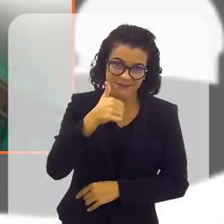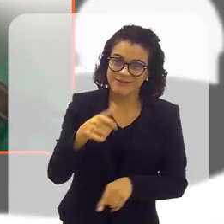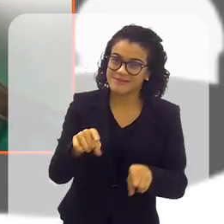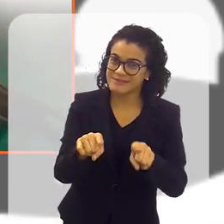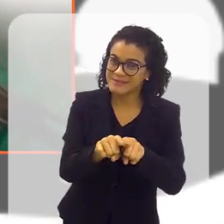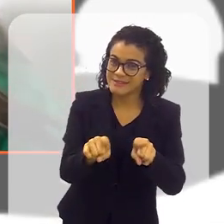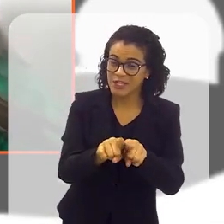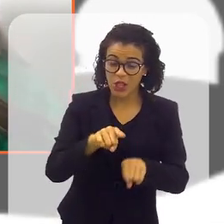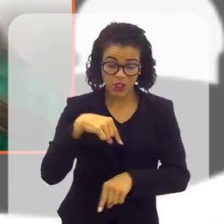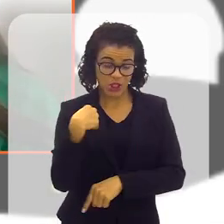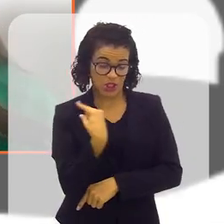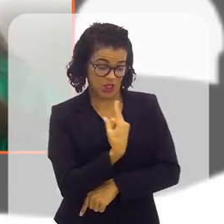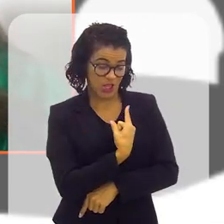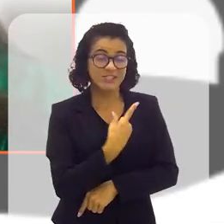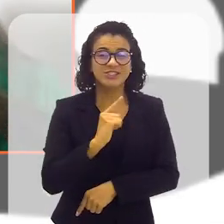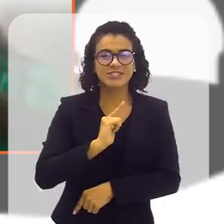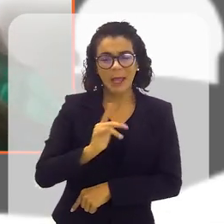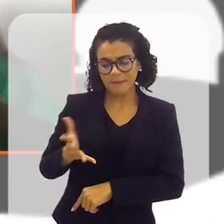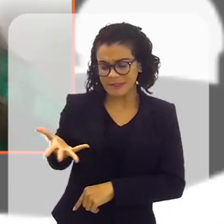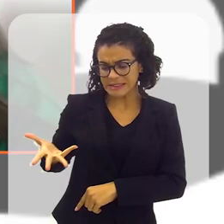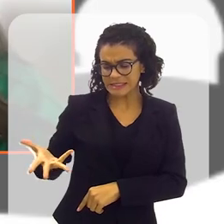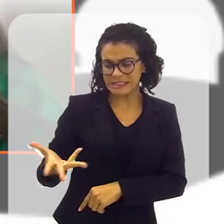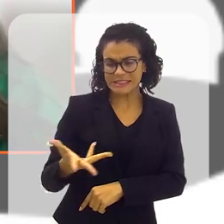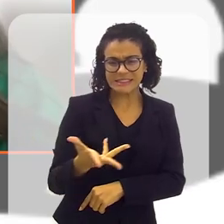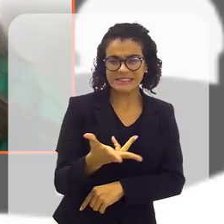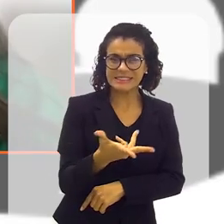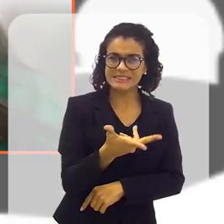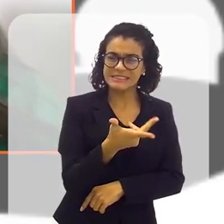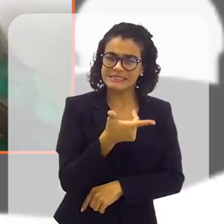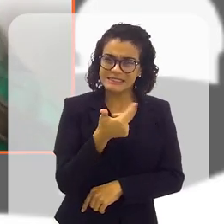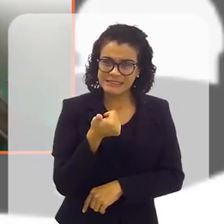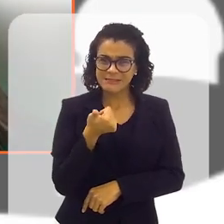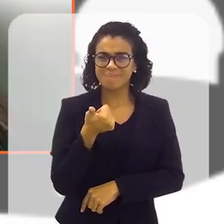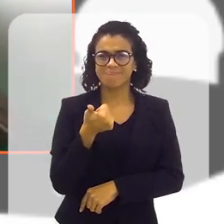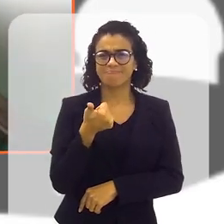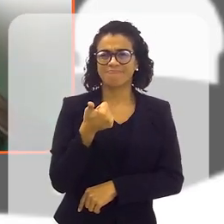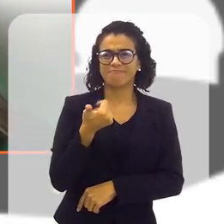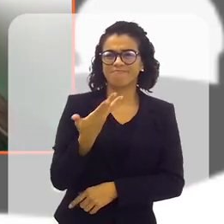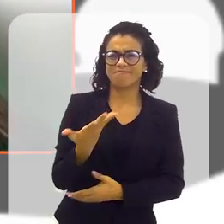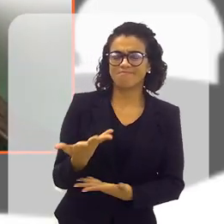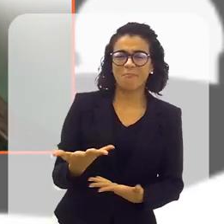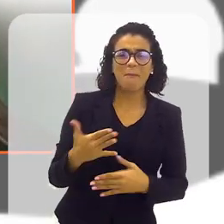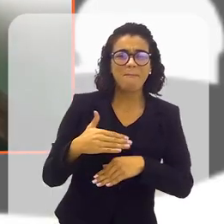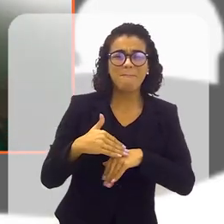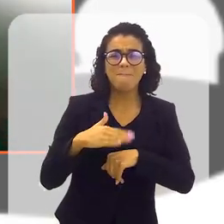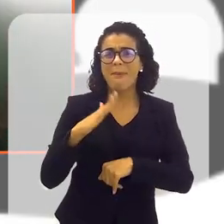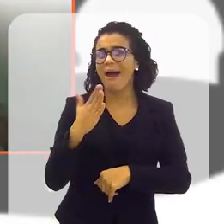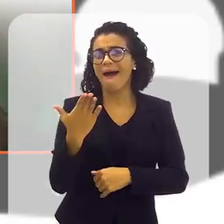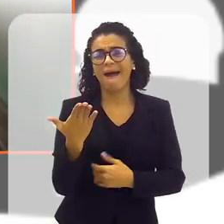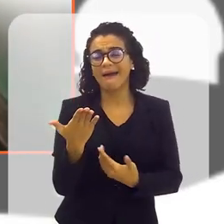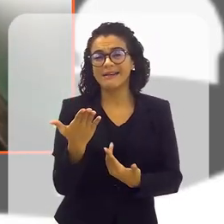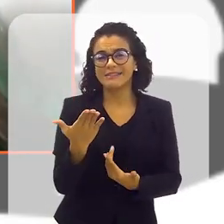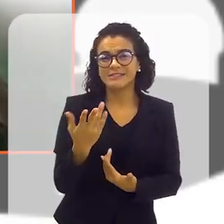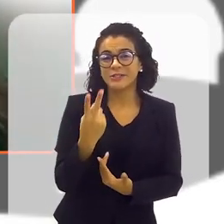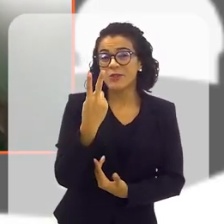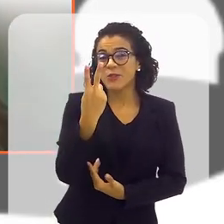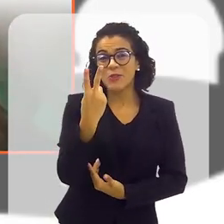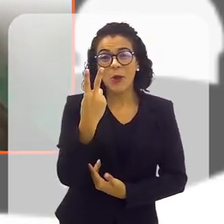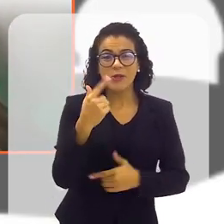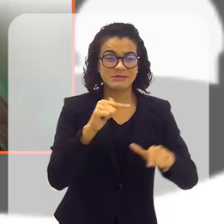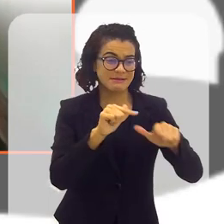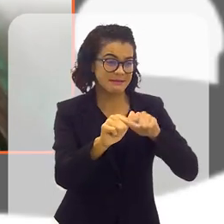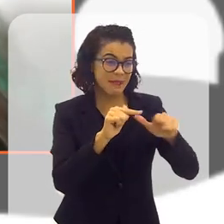Eu acho que nós temos essa habilidade de termos aí, nós que vivemos mais de duas